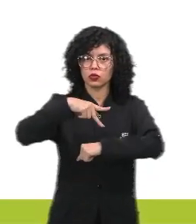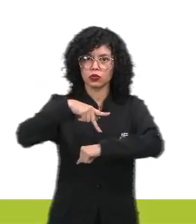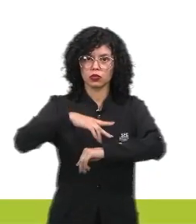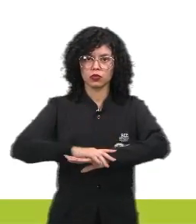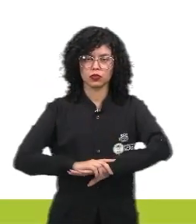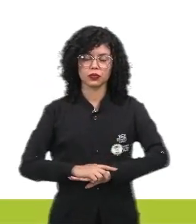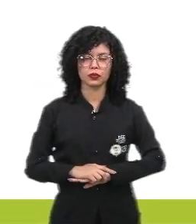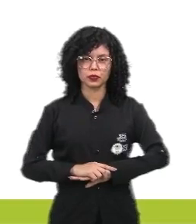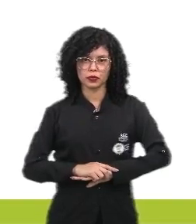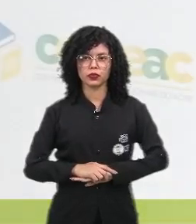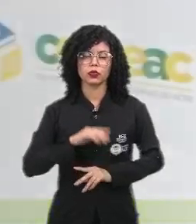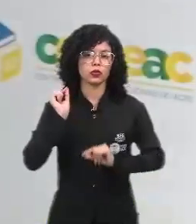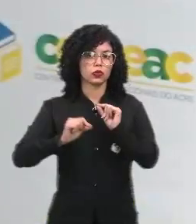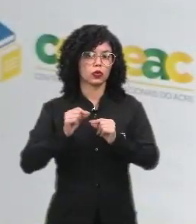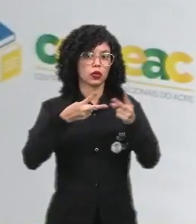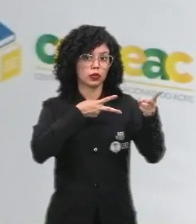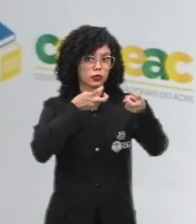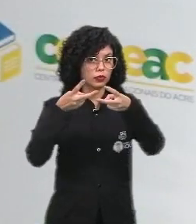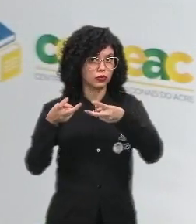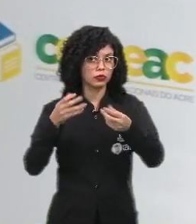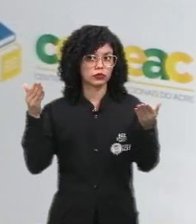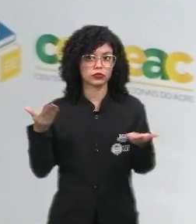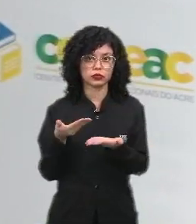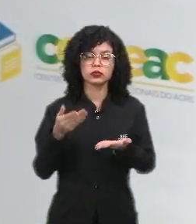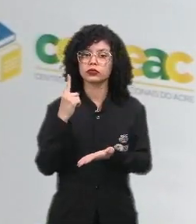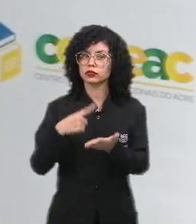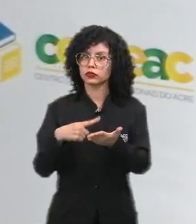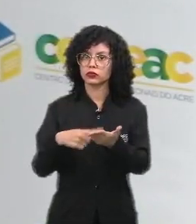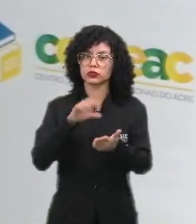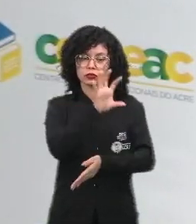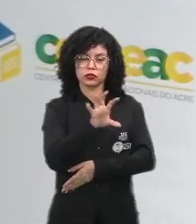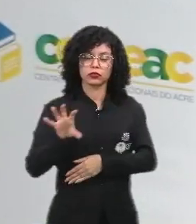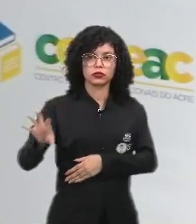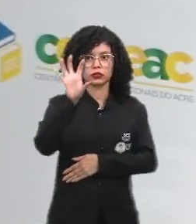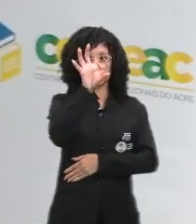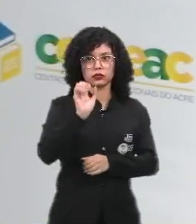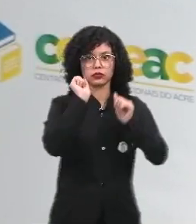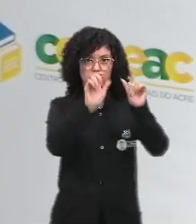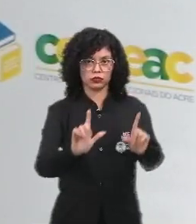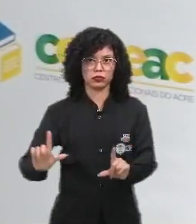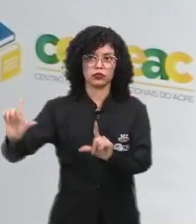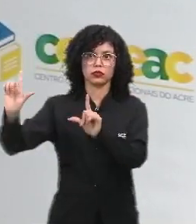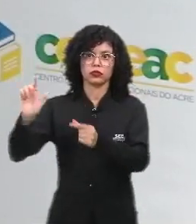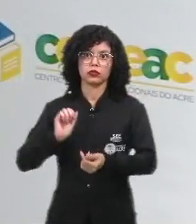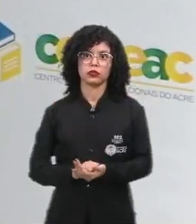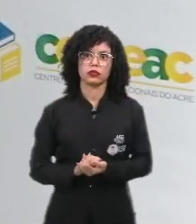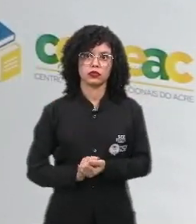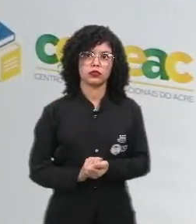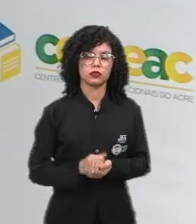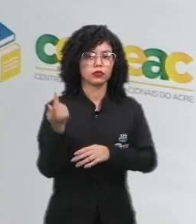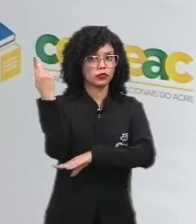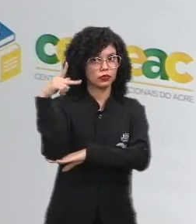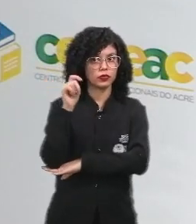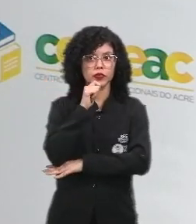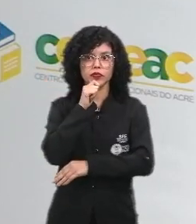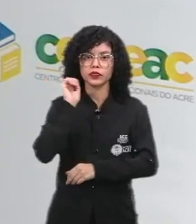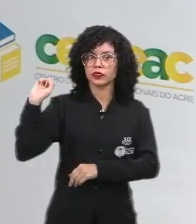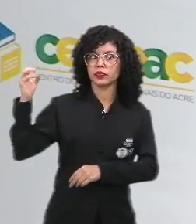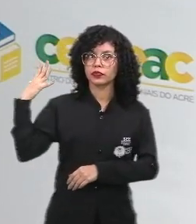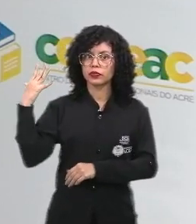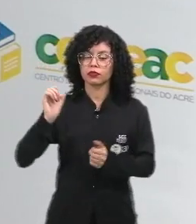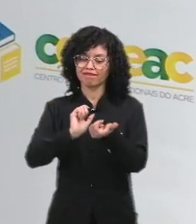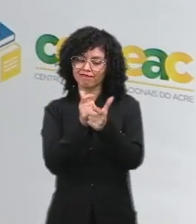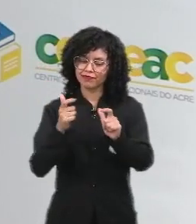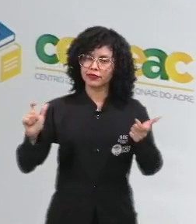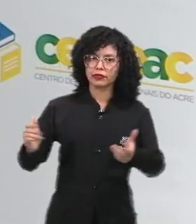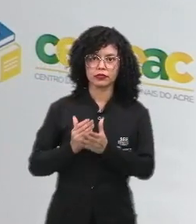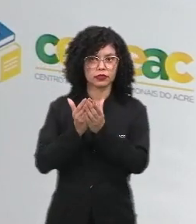país. Então, que é que nós observamos de acordo com o mapa que está aí na tela para vocês? Nesse período, estão acontecendo as